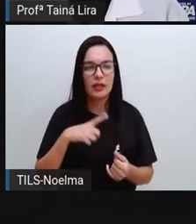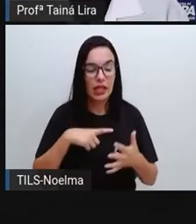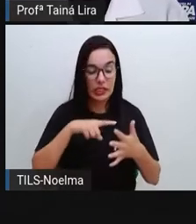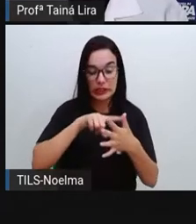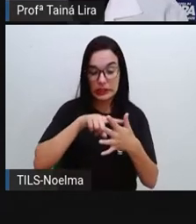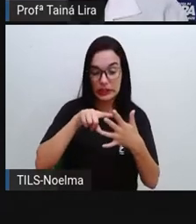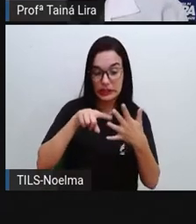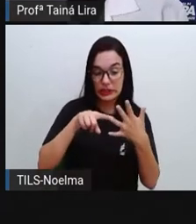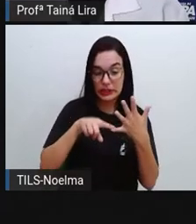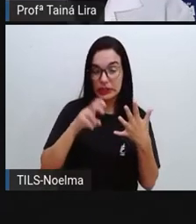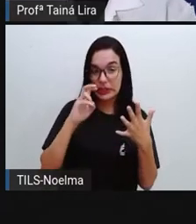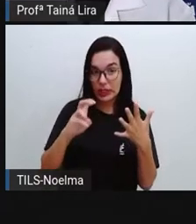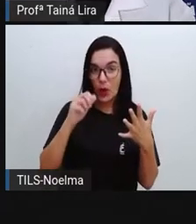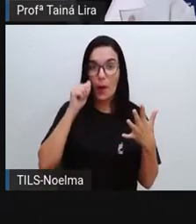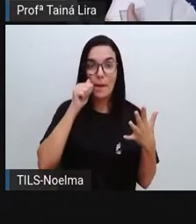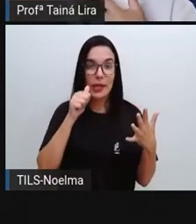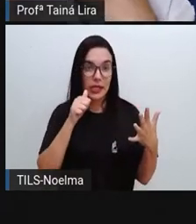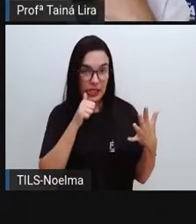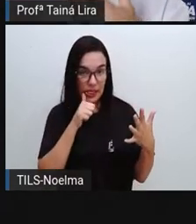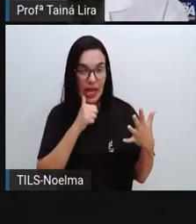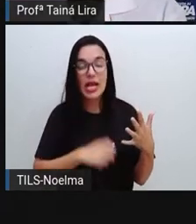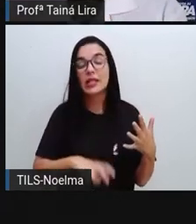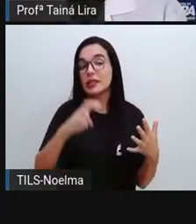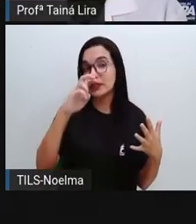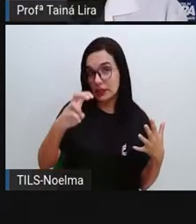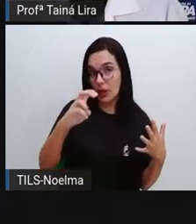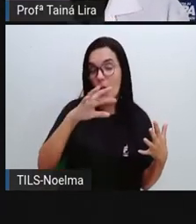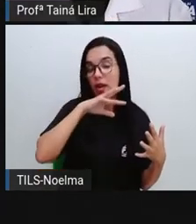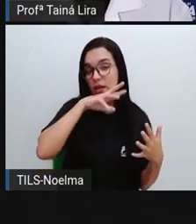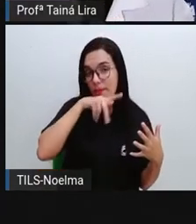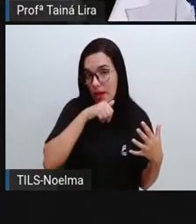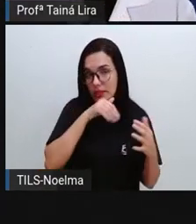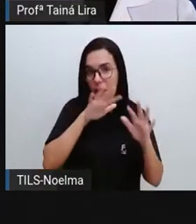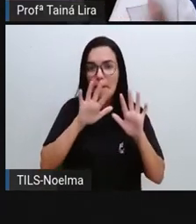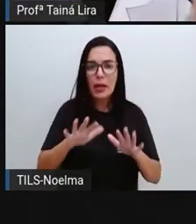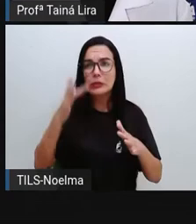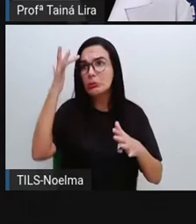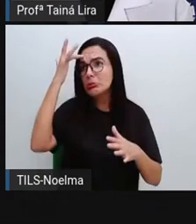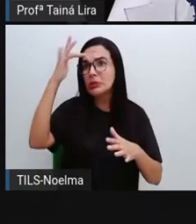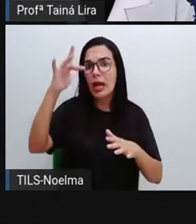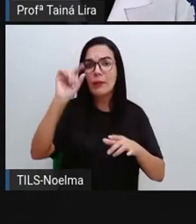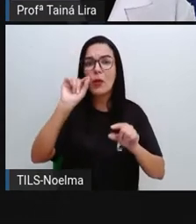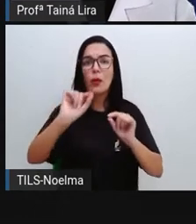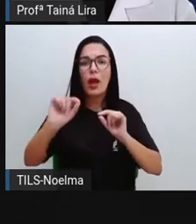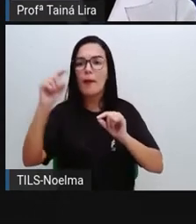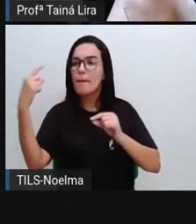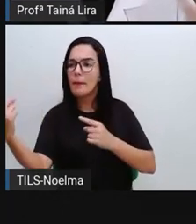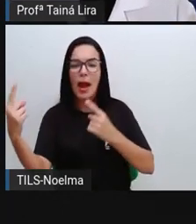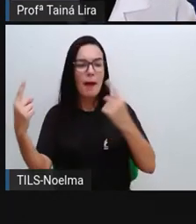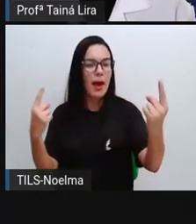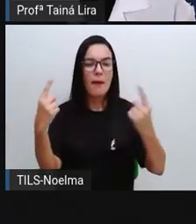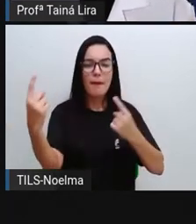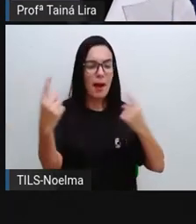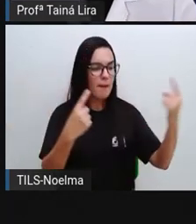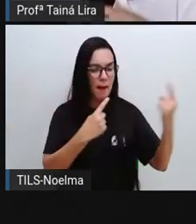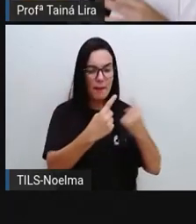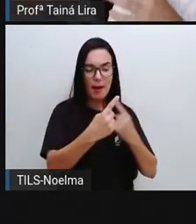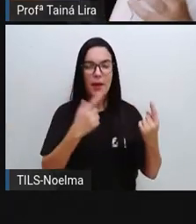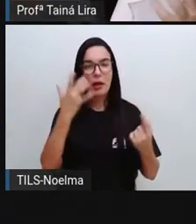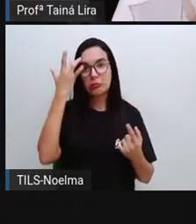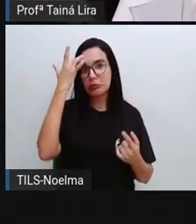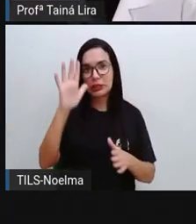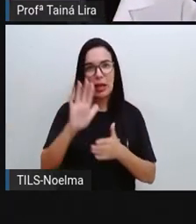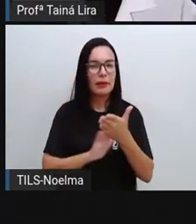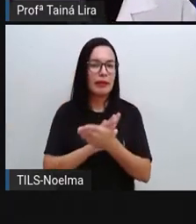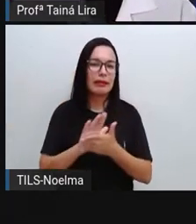meninas aí, a gente vê que tem 5 animaizinhos, mas a gente não sabe, né? Não só o de Ana, a gente não sabe